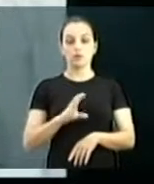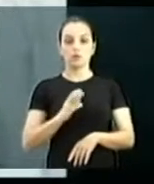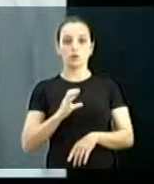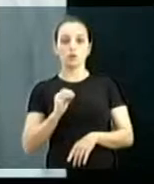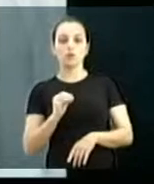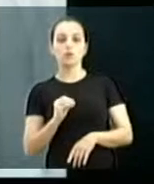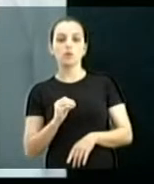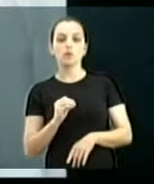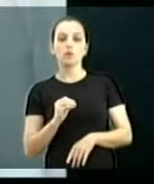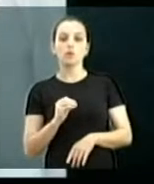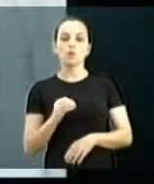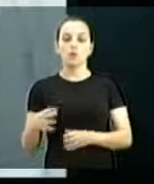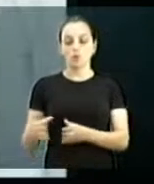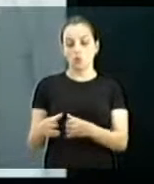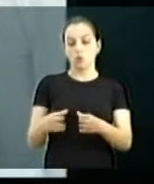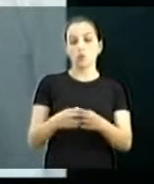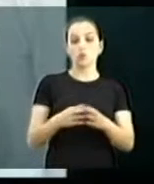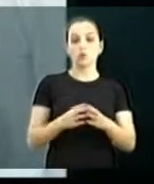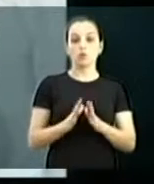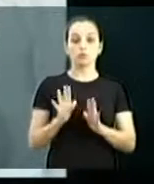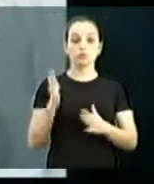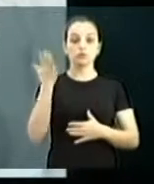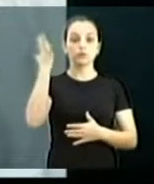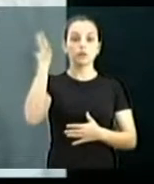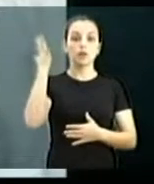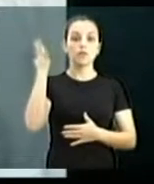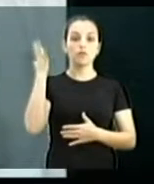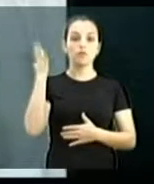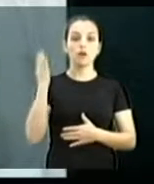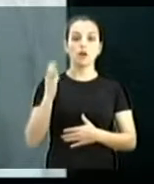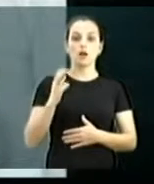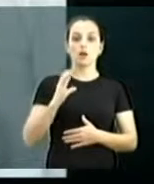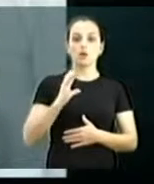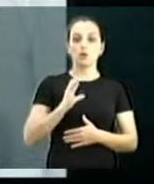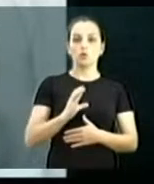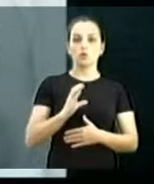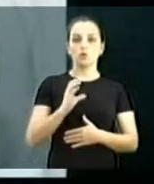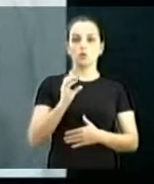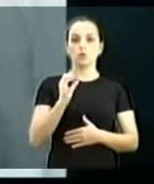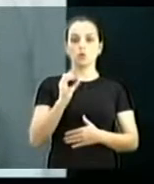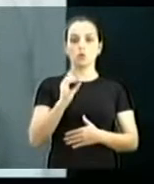carnaval Tolegal, do Comade, Combate ao Álcool.